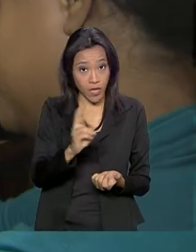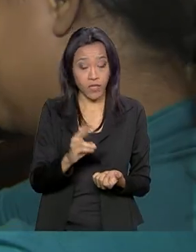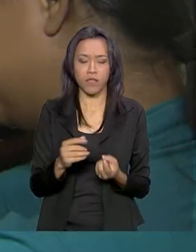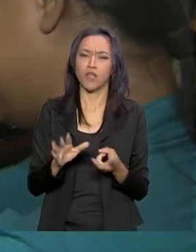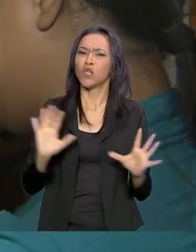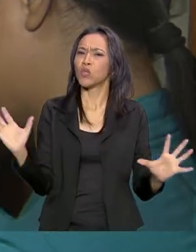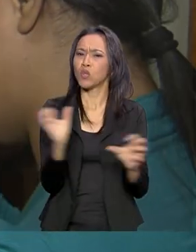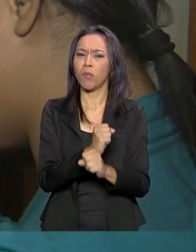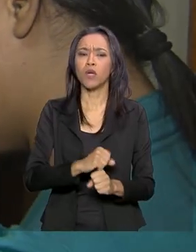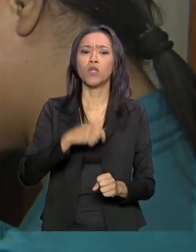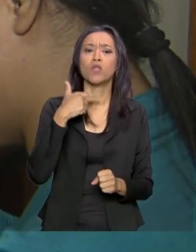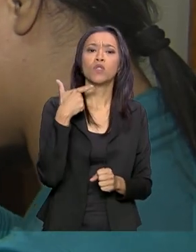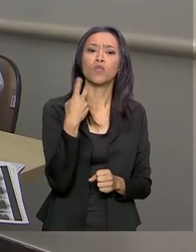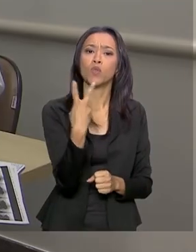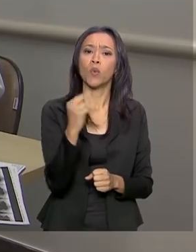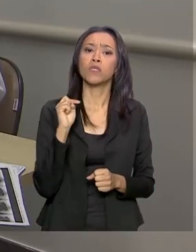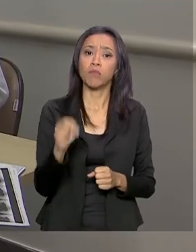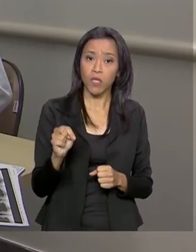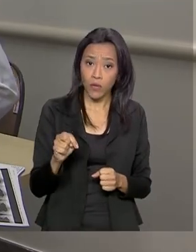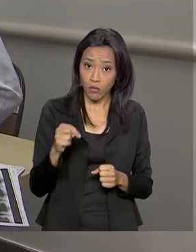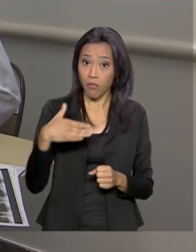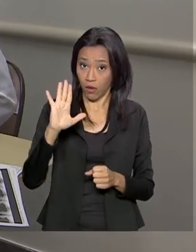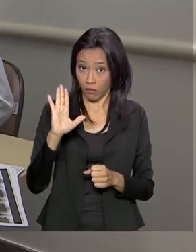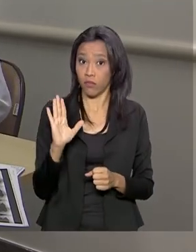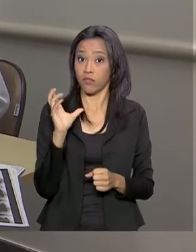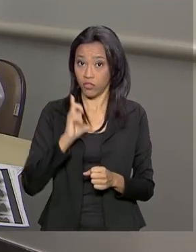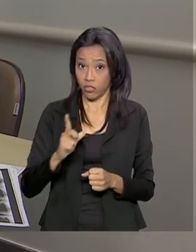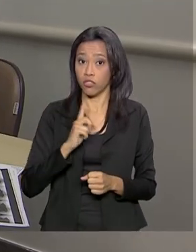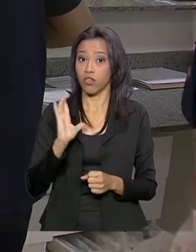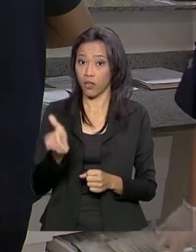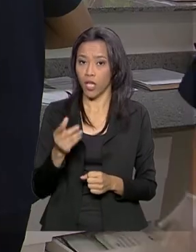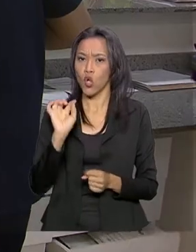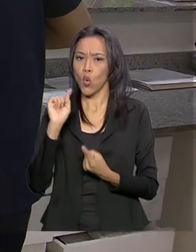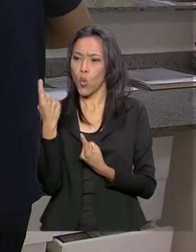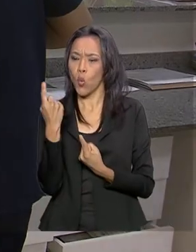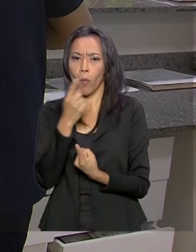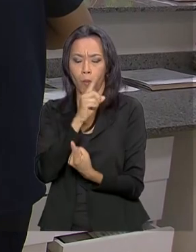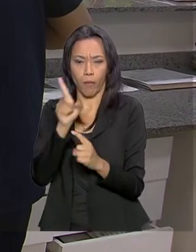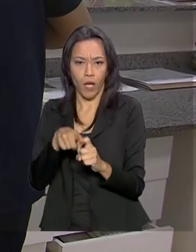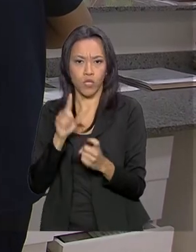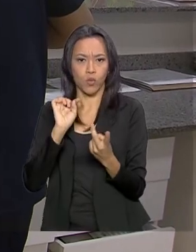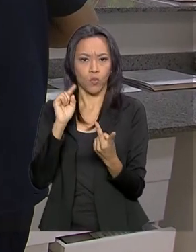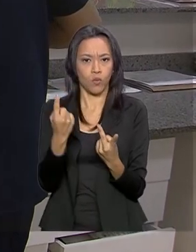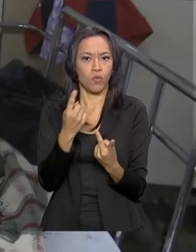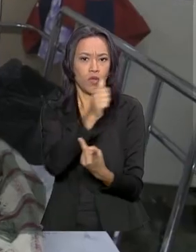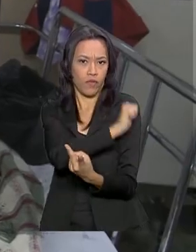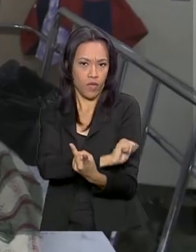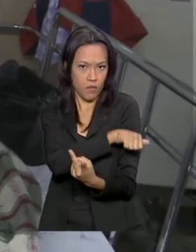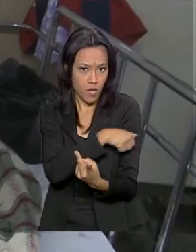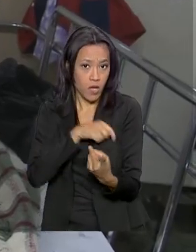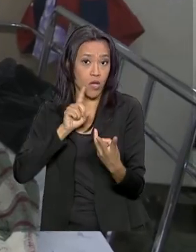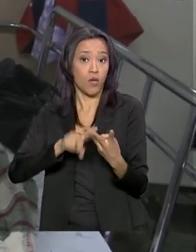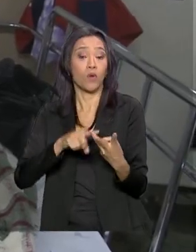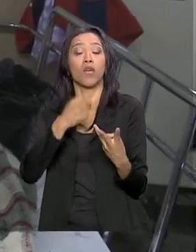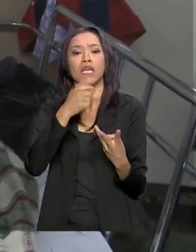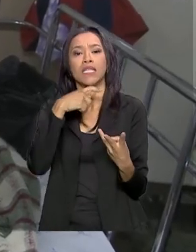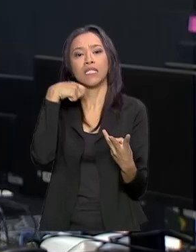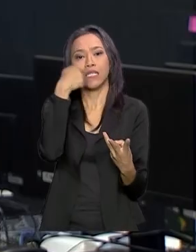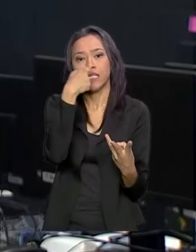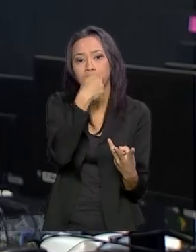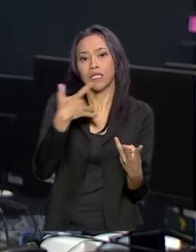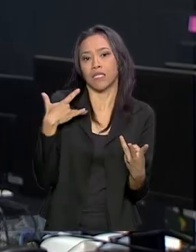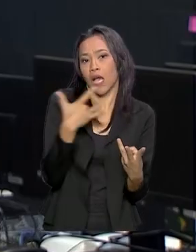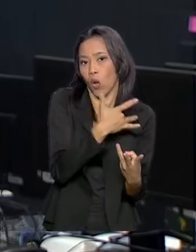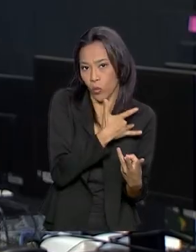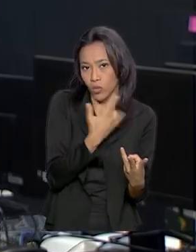.800 novas equipes de atenção primárias, formadas por um médico e um enfermeiro, e 1.100 equipes de saúde bucal, com